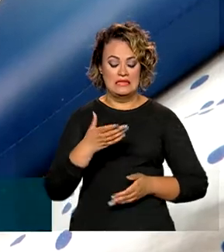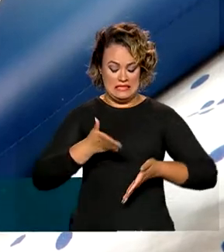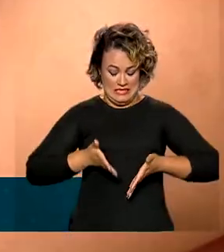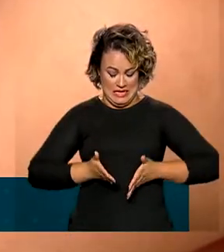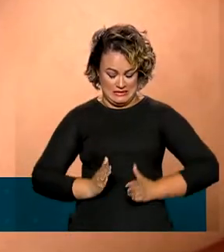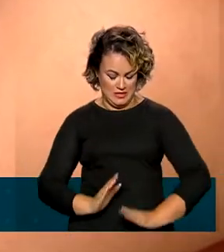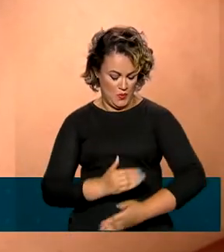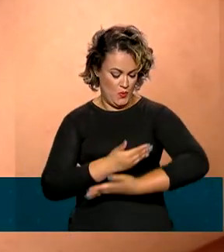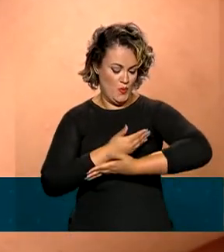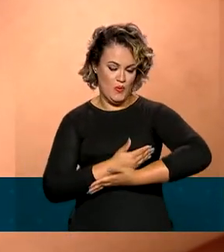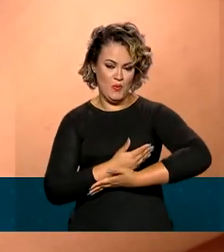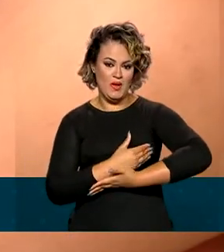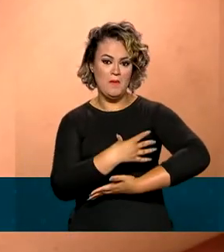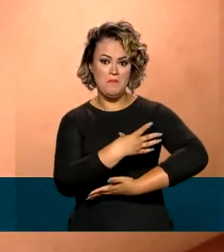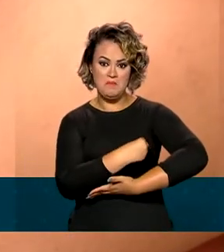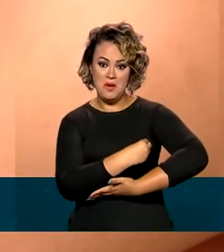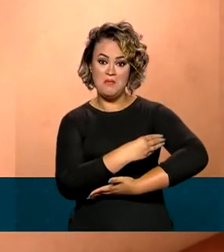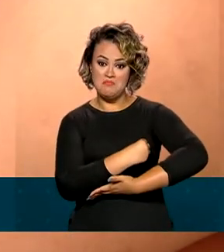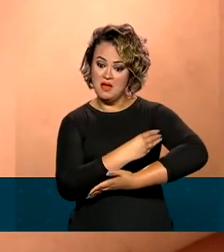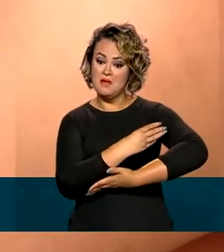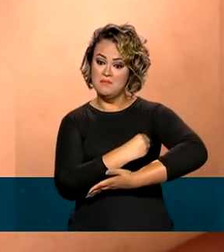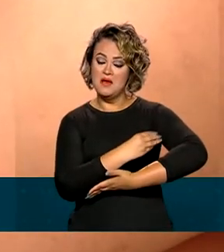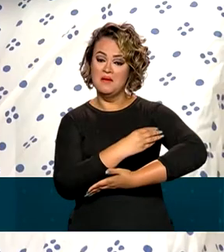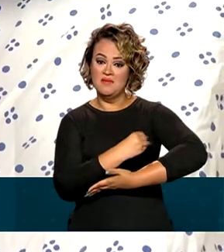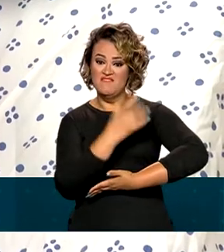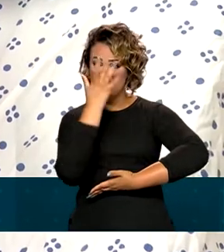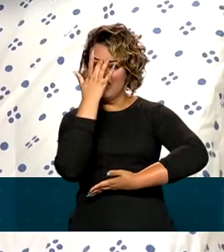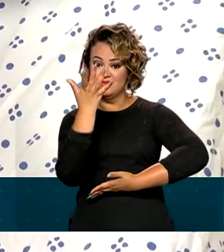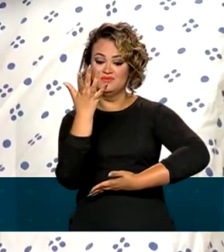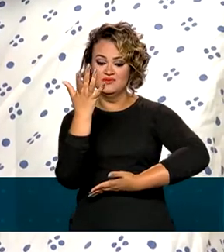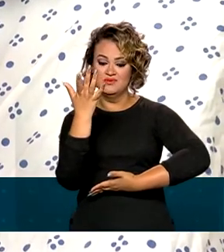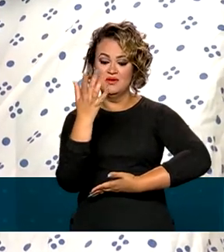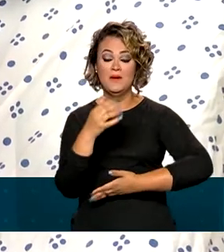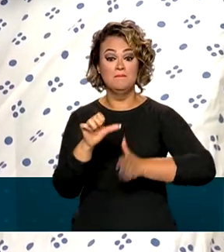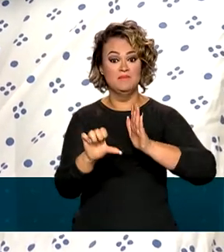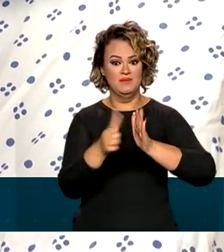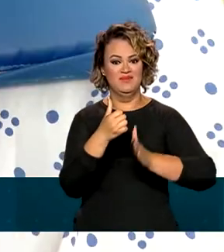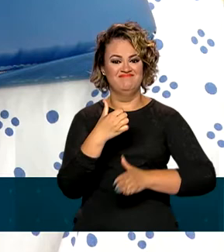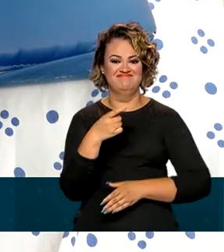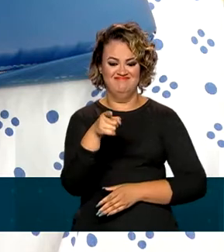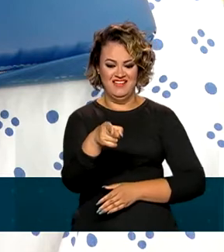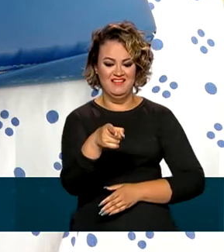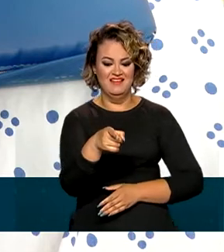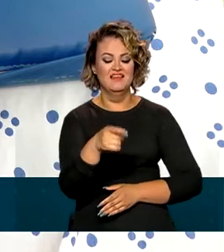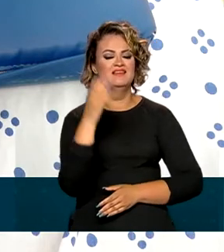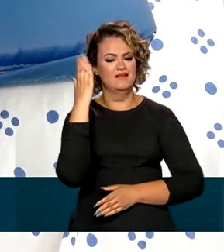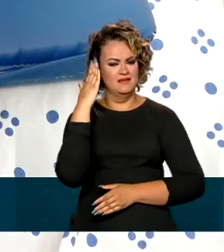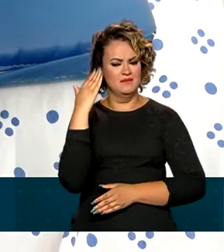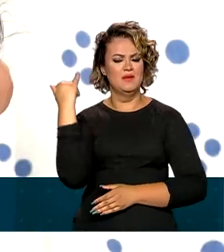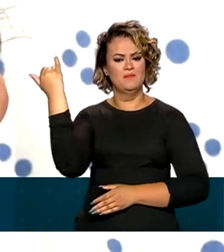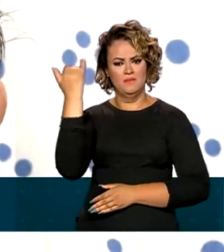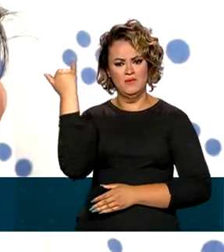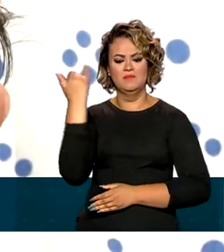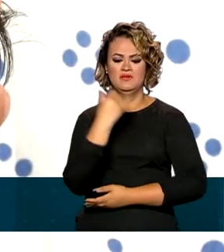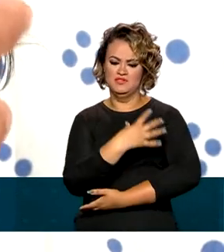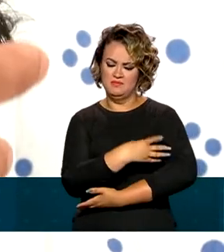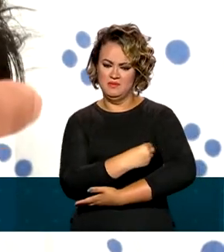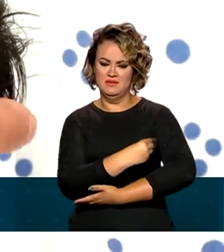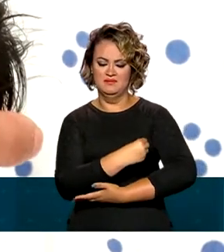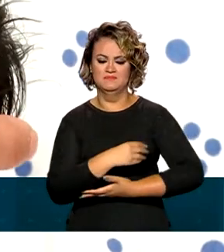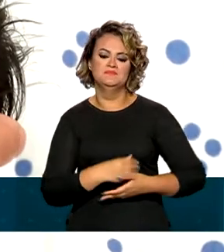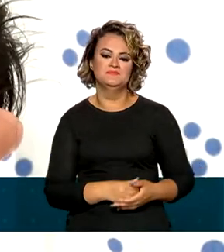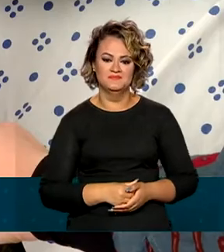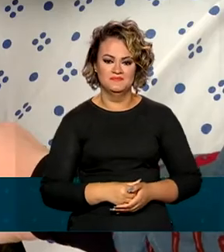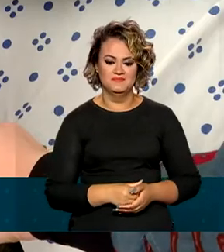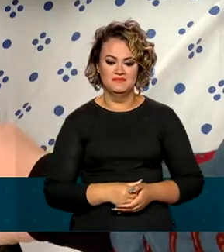de vida, o Cauê já pegava direitinho o peito da mãe. É o primeiro filho da Jamile e ela sabe a importância da amamentação para